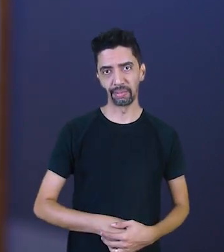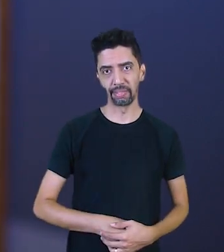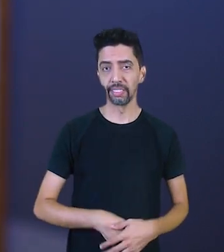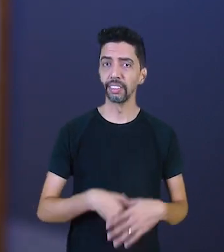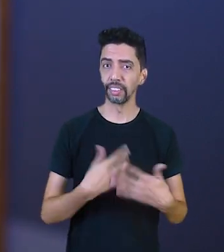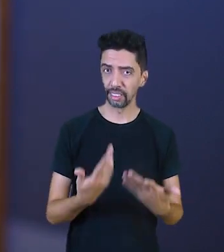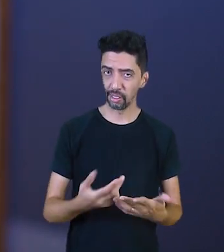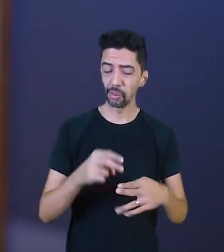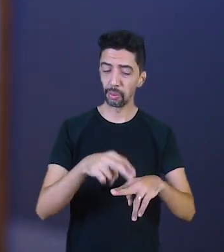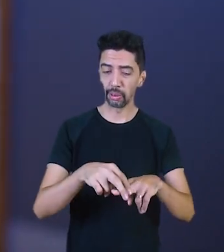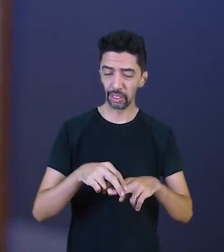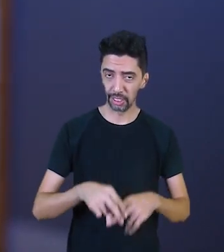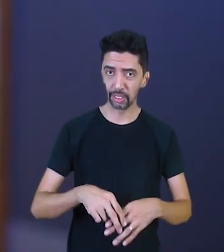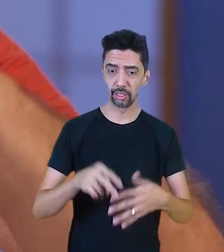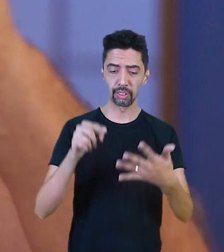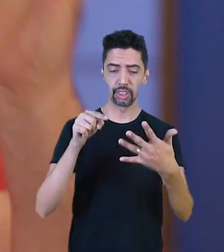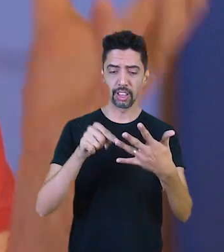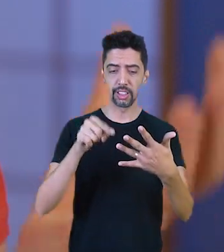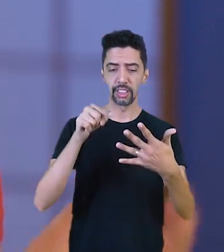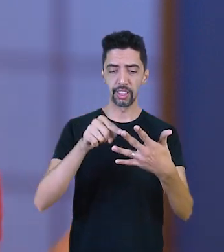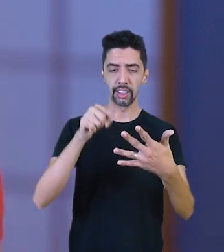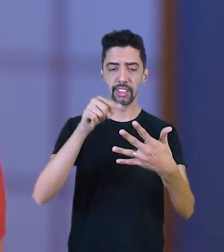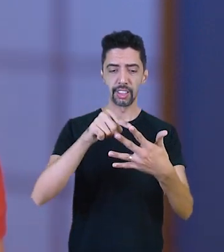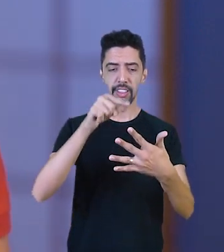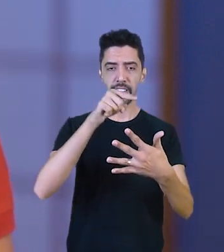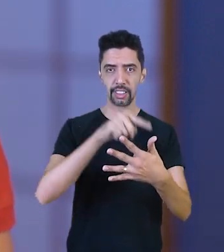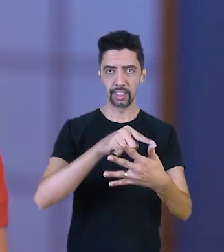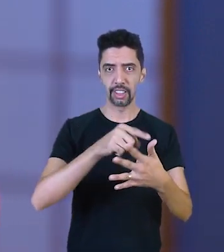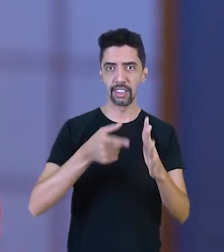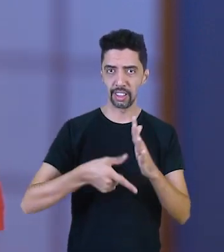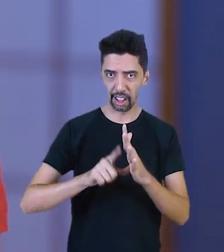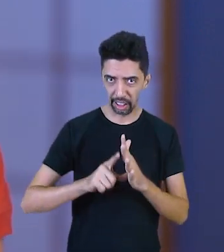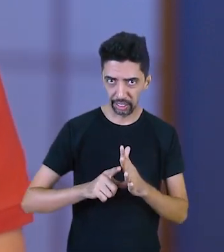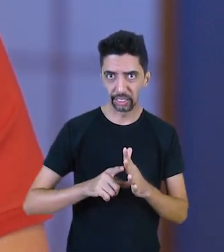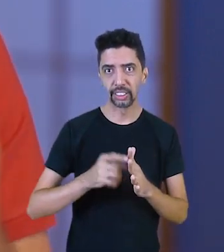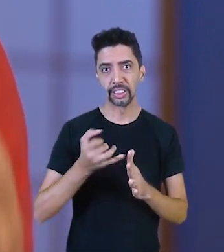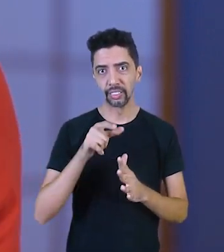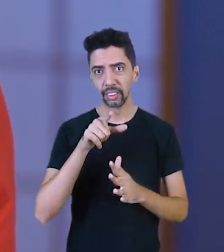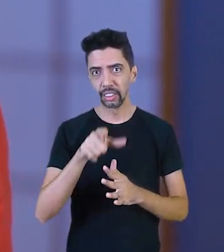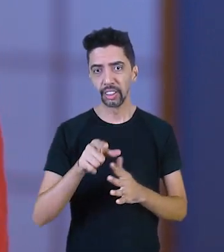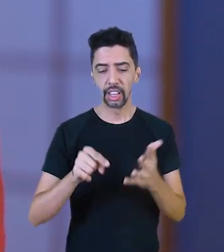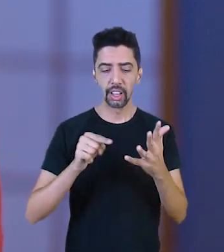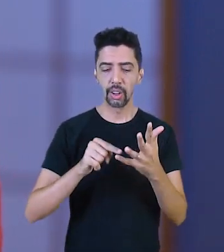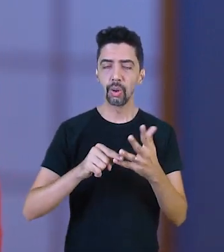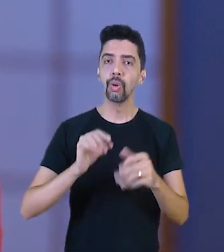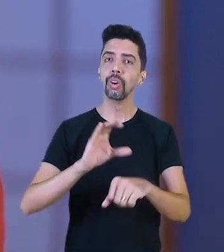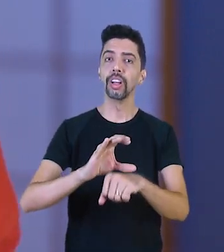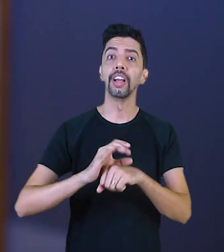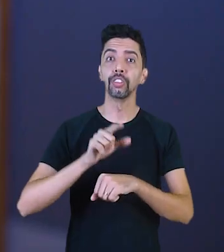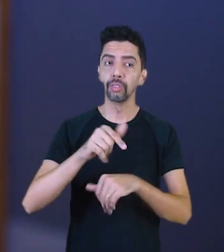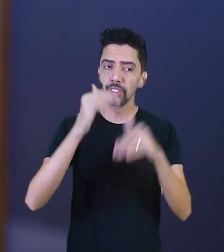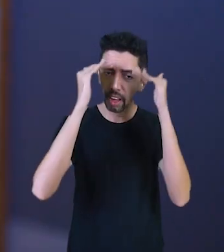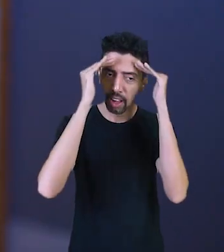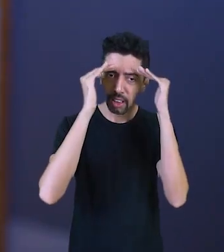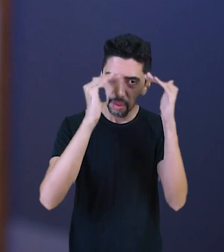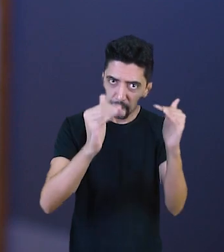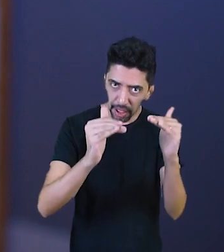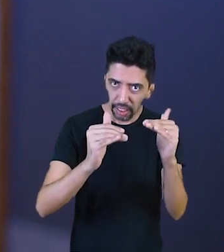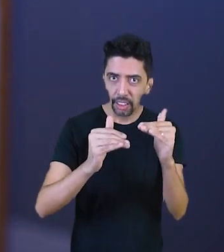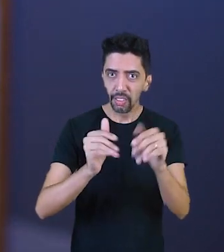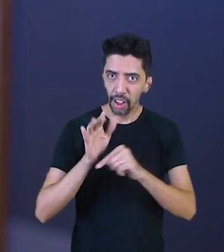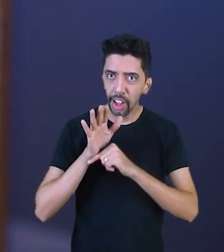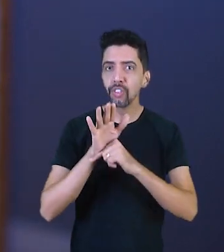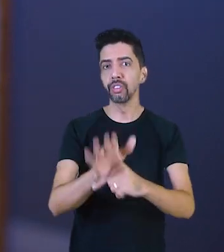esses outros quatro passos, com esse respeitando o crédito como realmente um aliado da sua vida financeira, vai